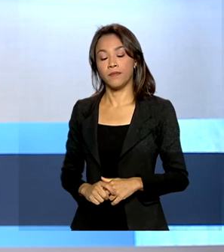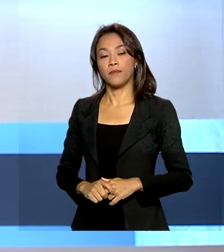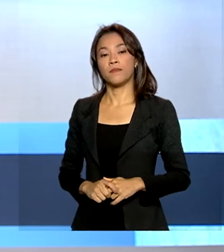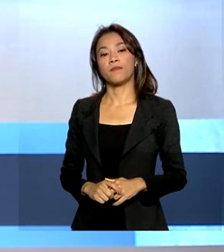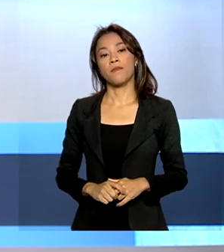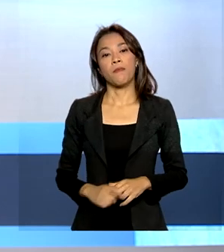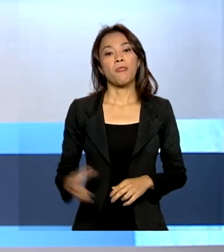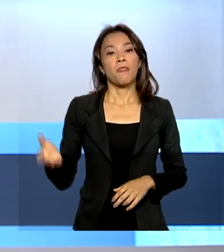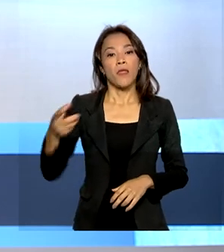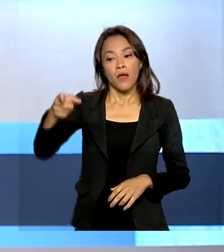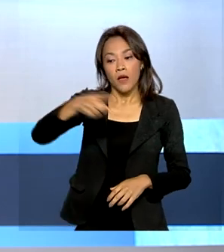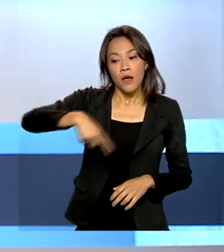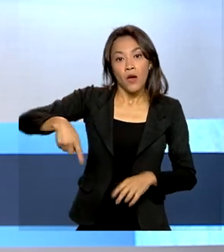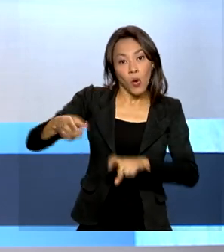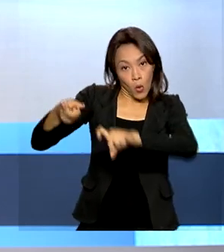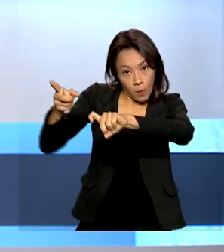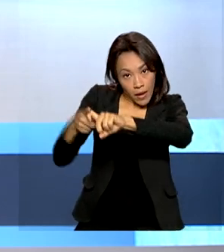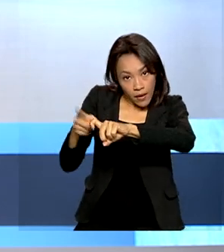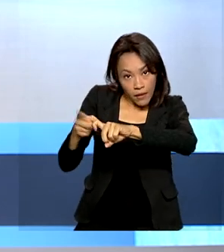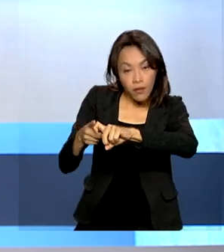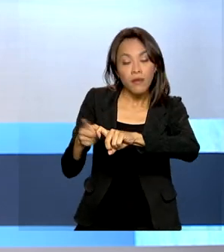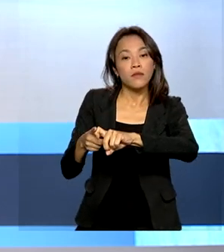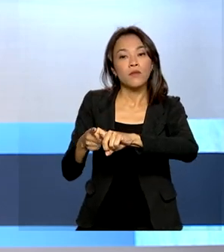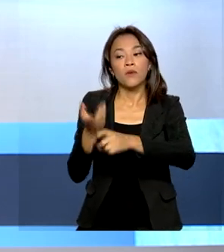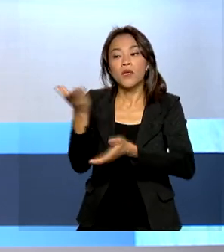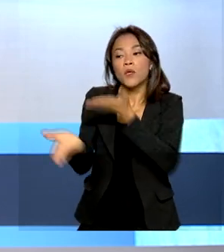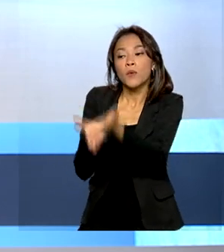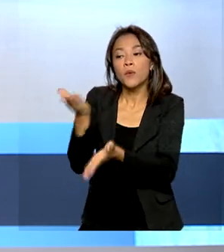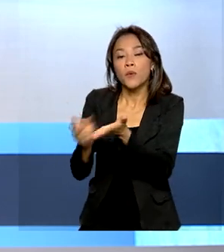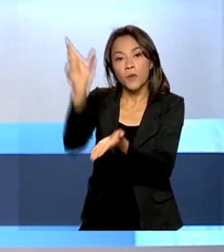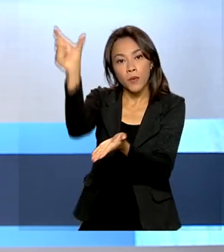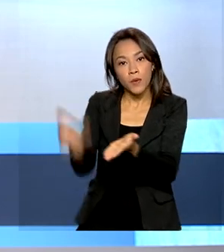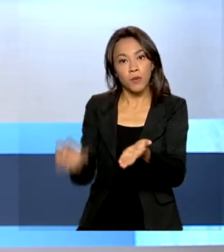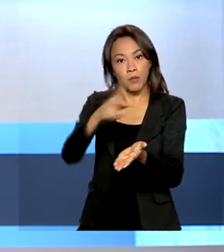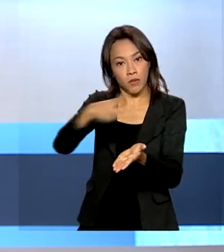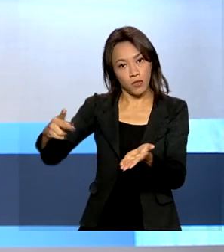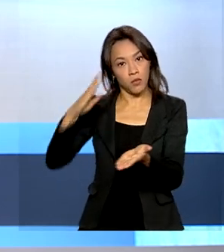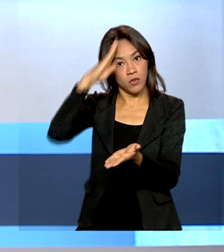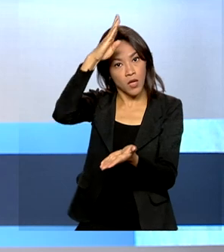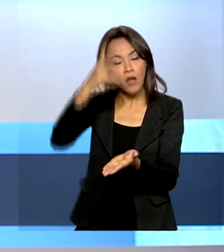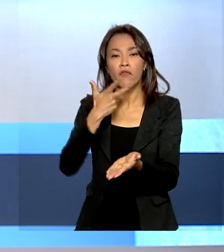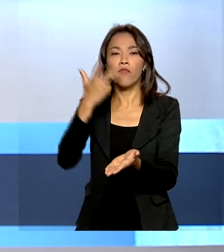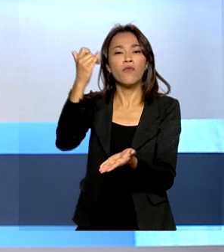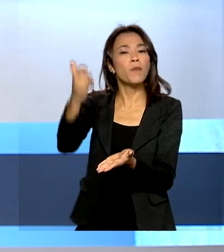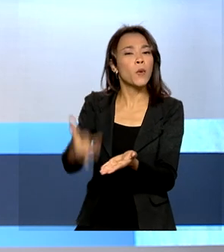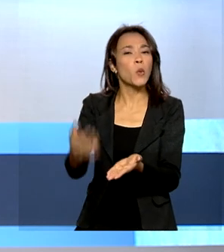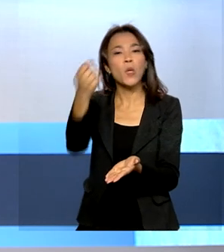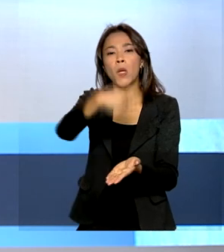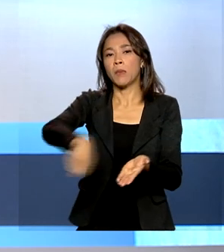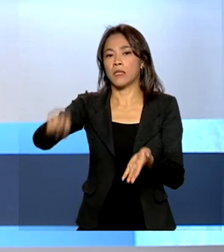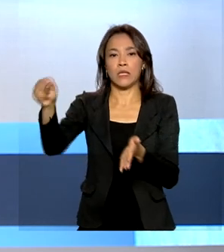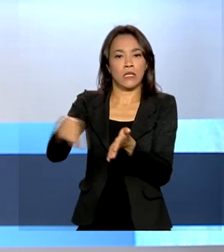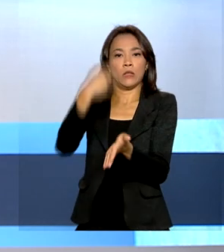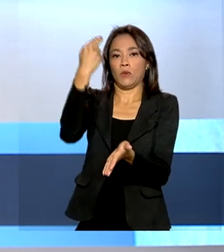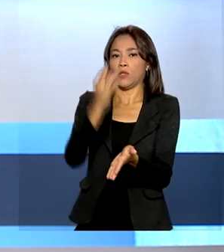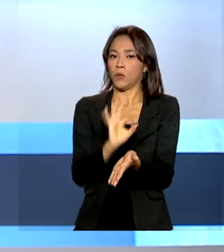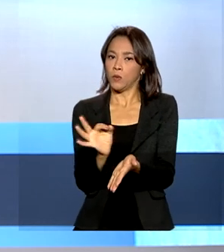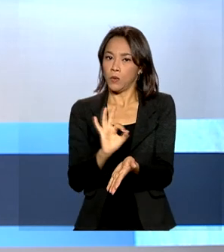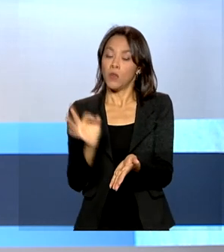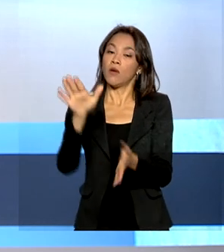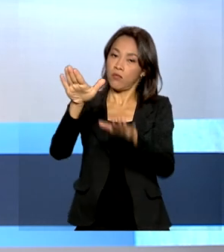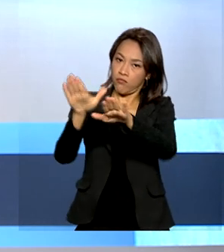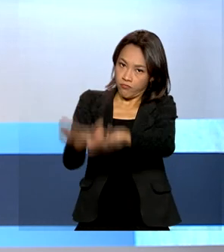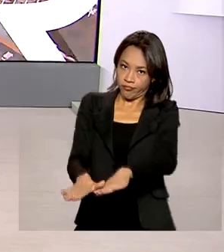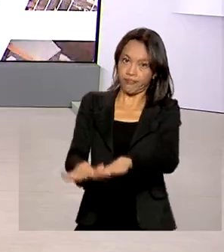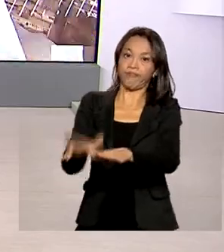Os médicos do presidente Jair Bolsonaro descartaram a necessidade de cirurgia. Ele segue hospitalizado em